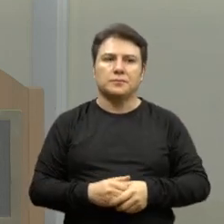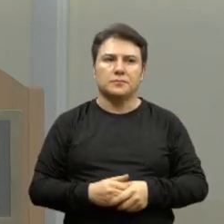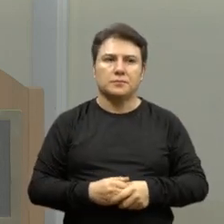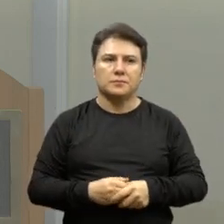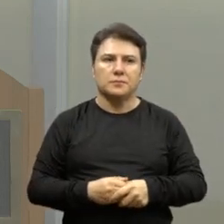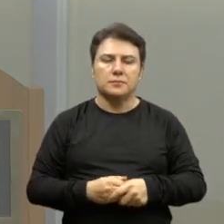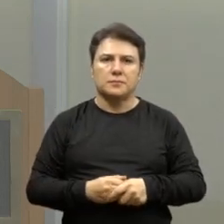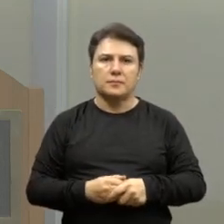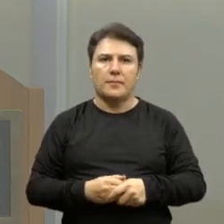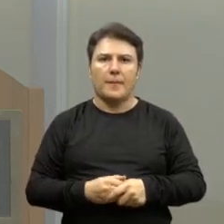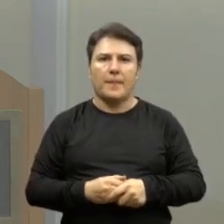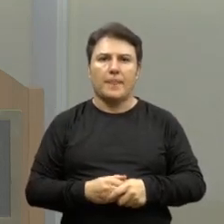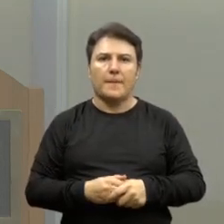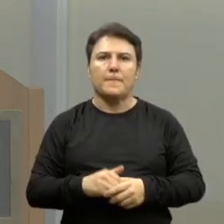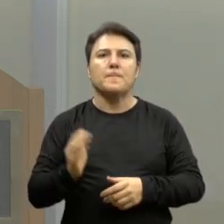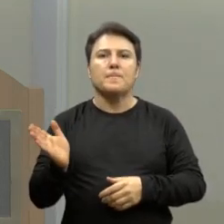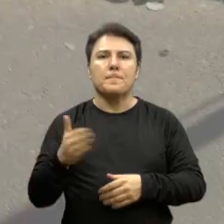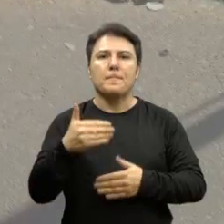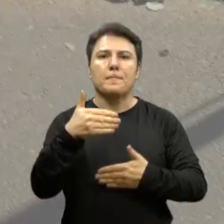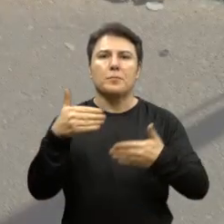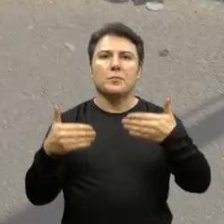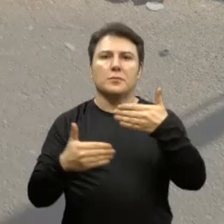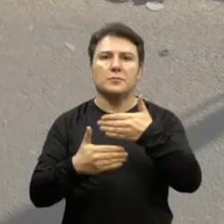O próximo slide, fazendo favor.